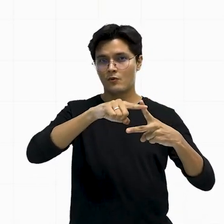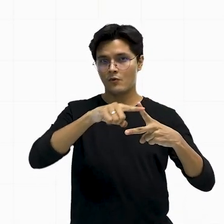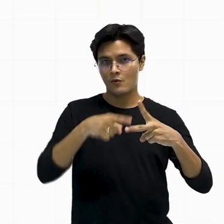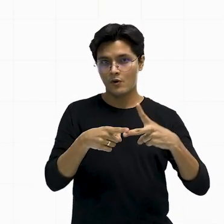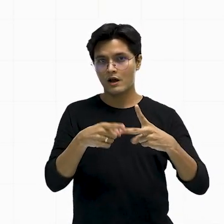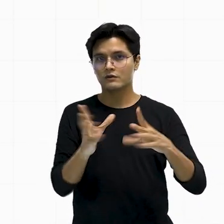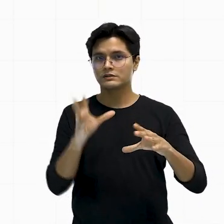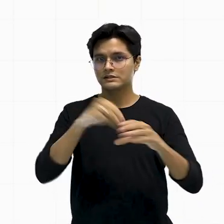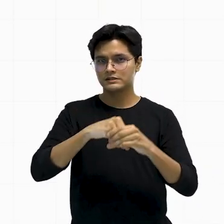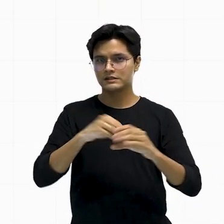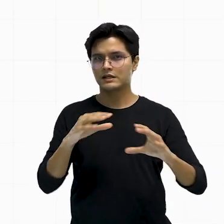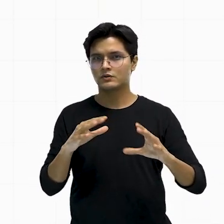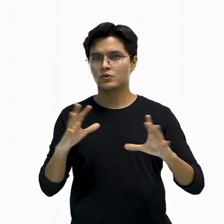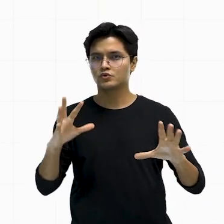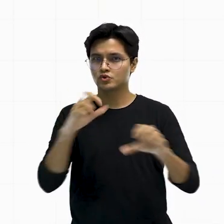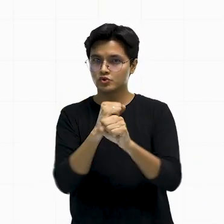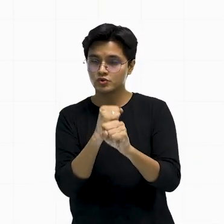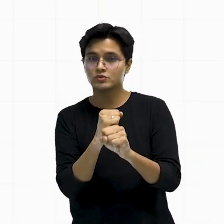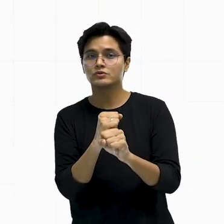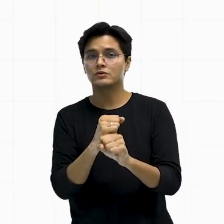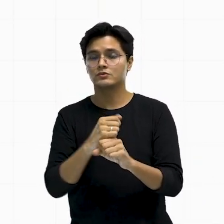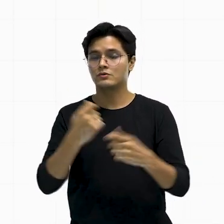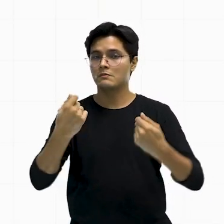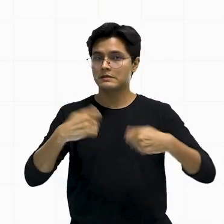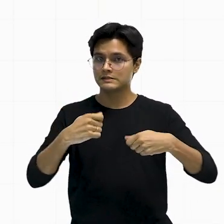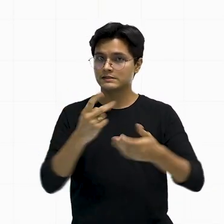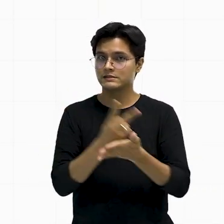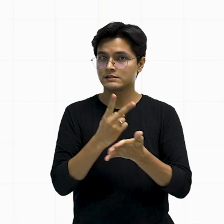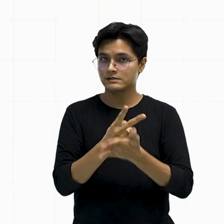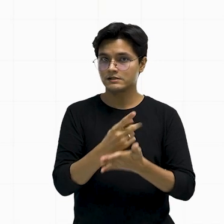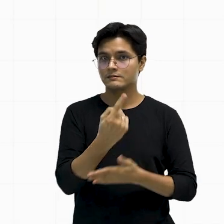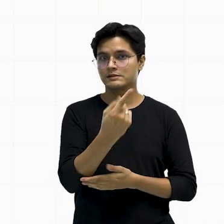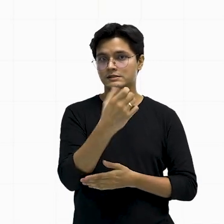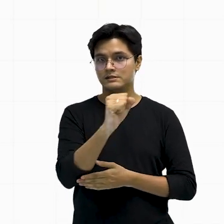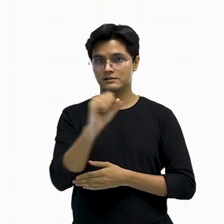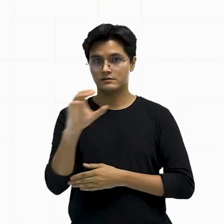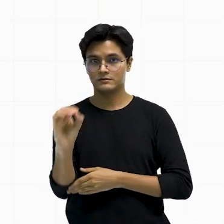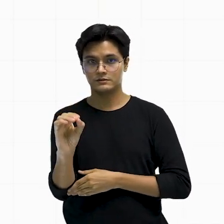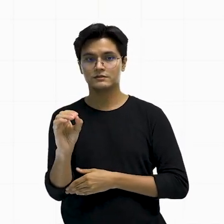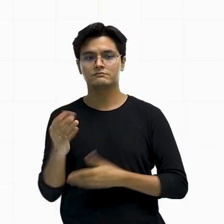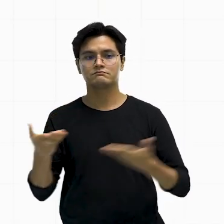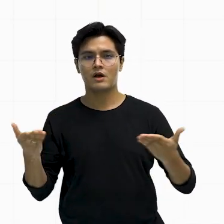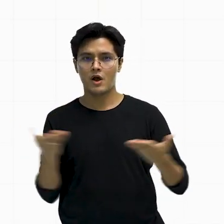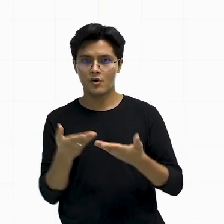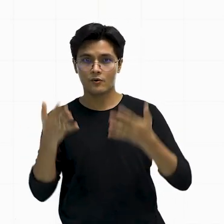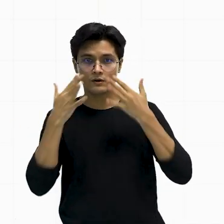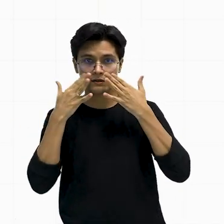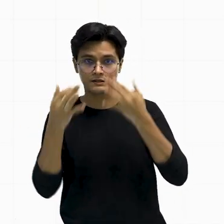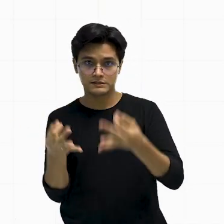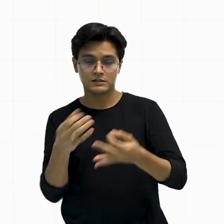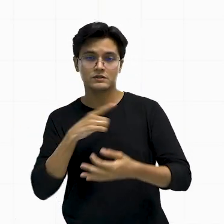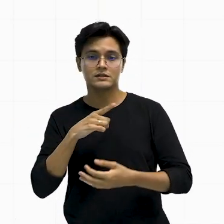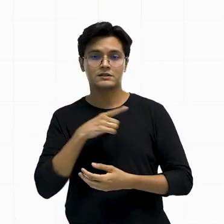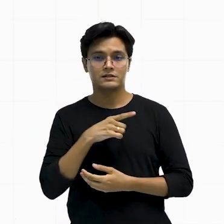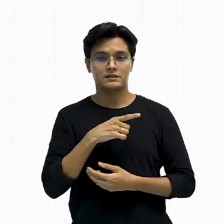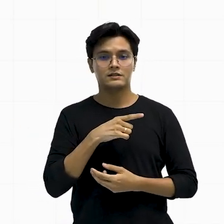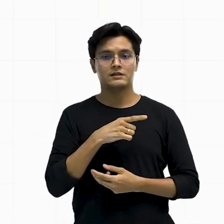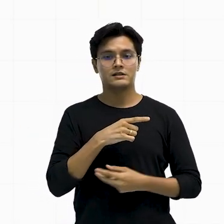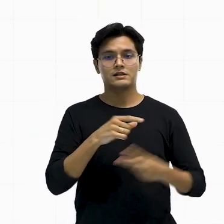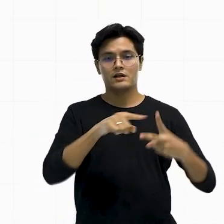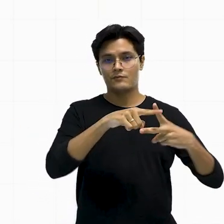ângulos internos tem que dar os 180 graus. Bacana? Agora, preste atenção. Eu tenho 50 aqui,